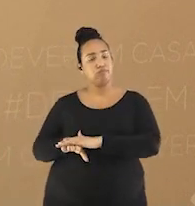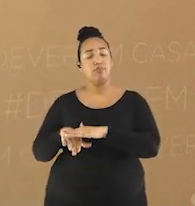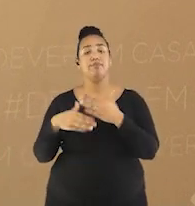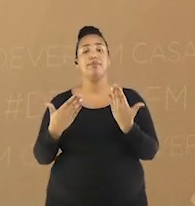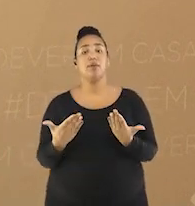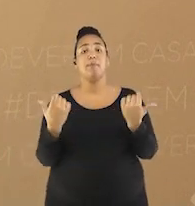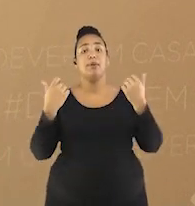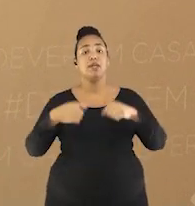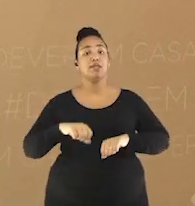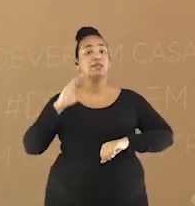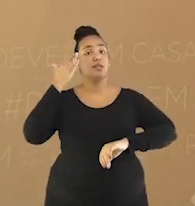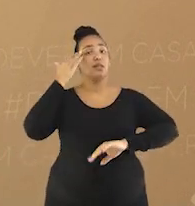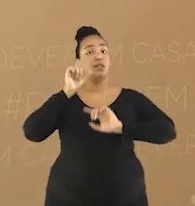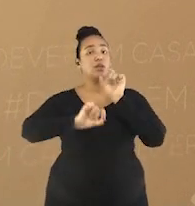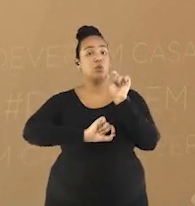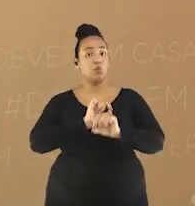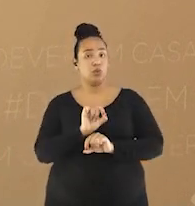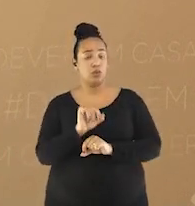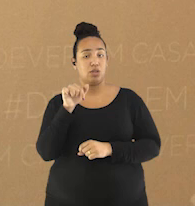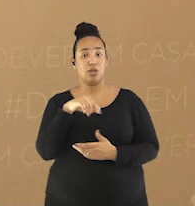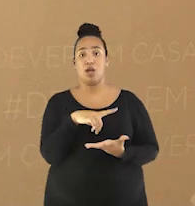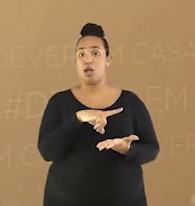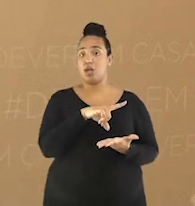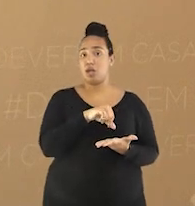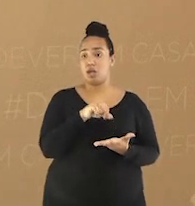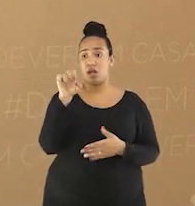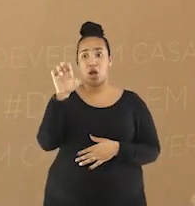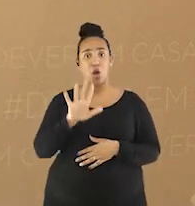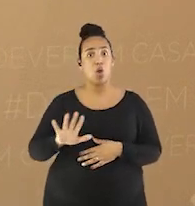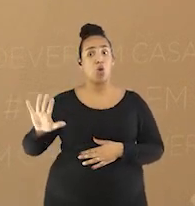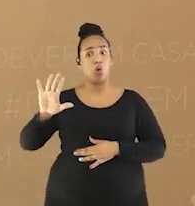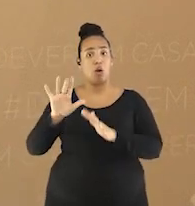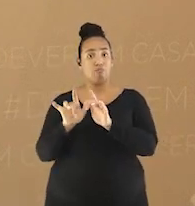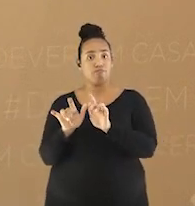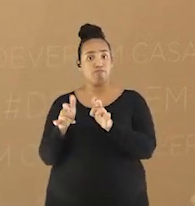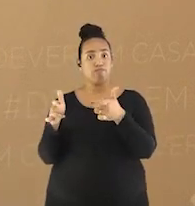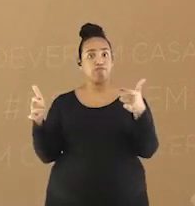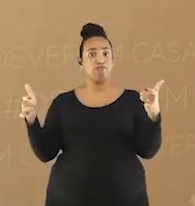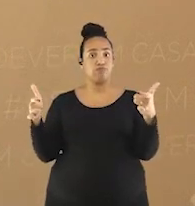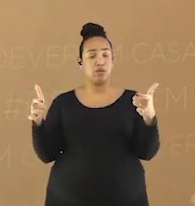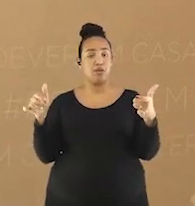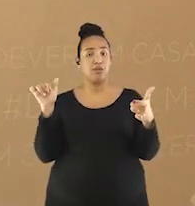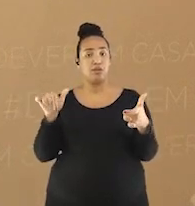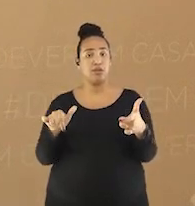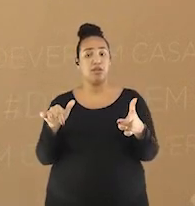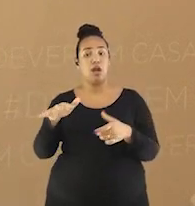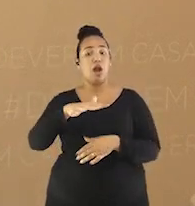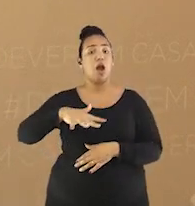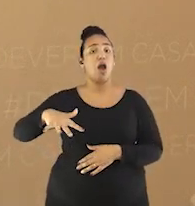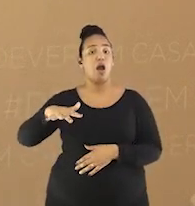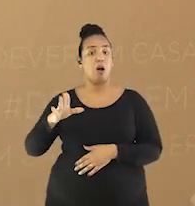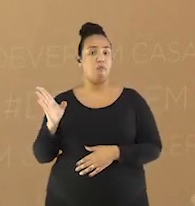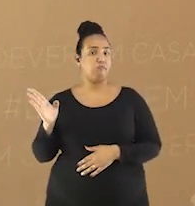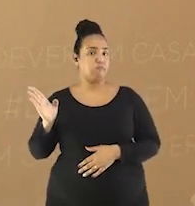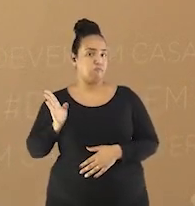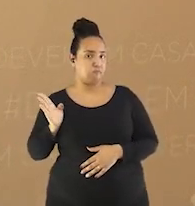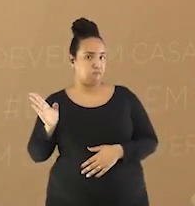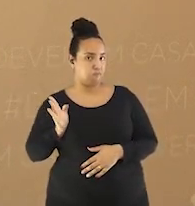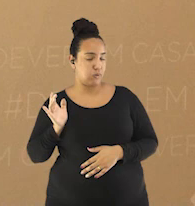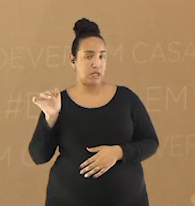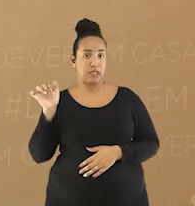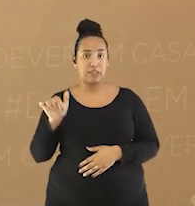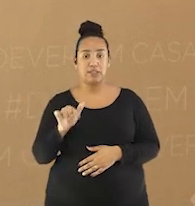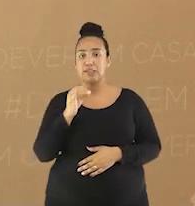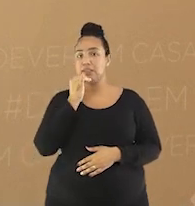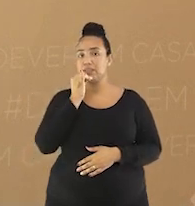entender é que o capitalismo se torna forte na Europa, nos estados liberais burgueses, isto é, não interfere nas